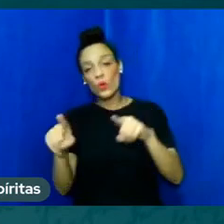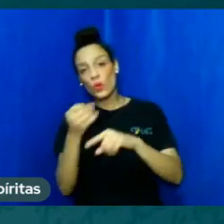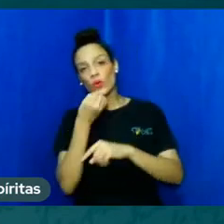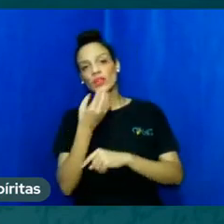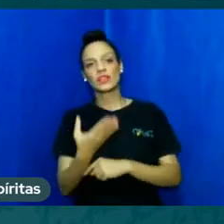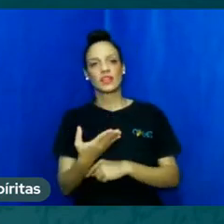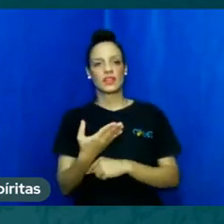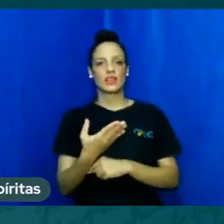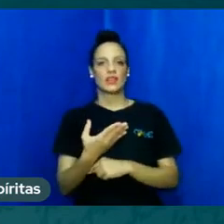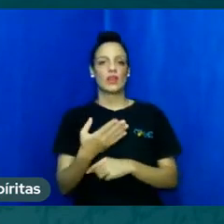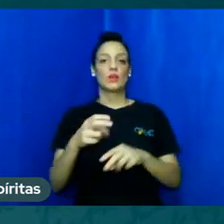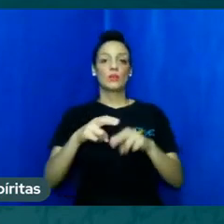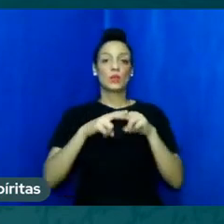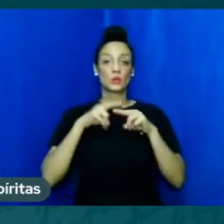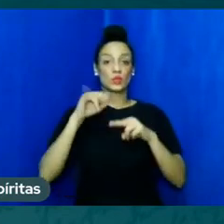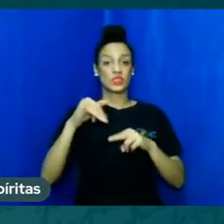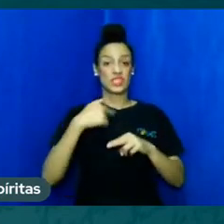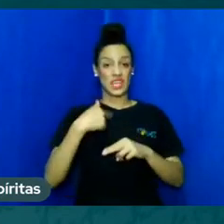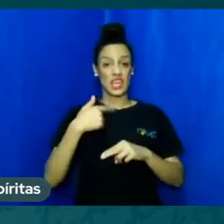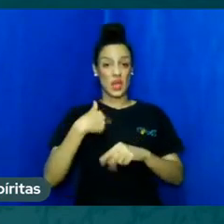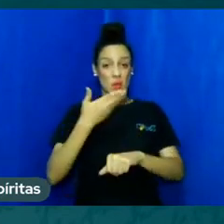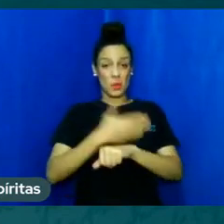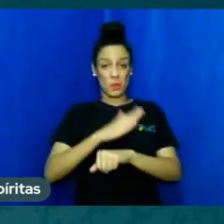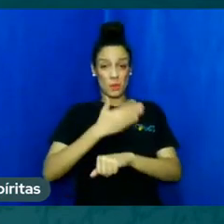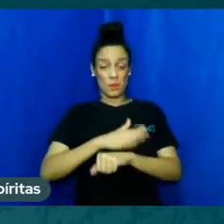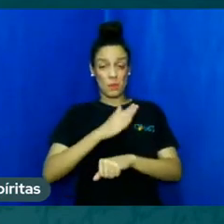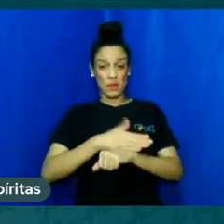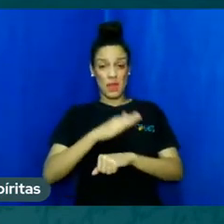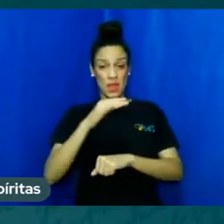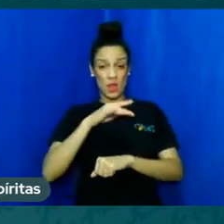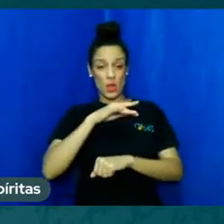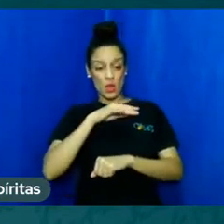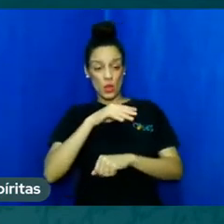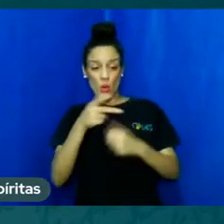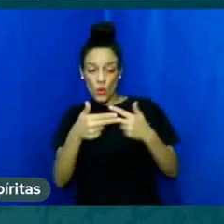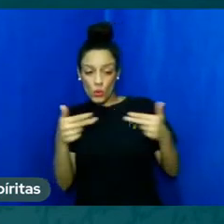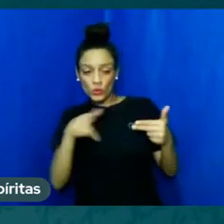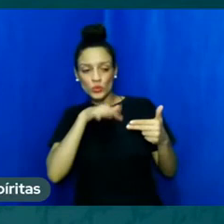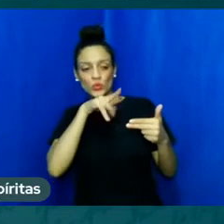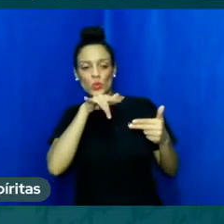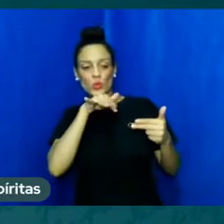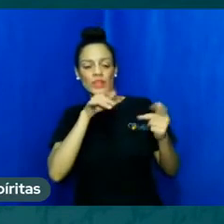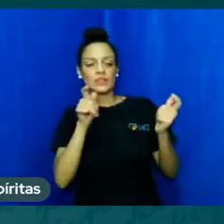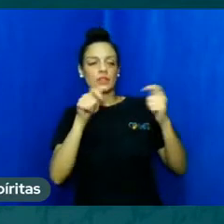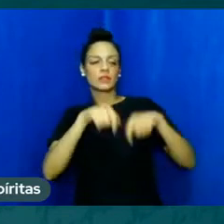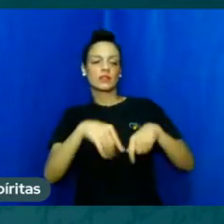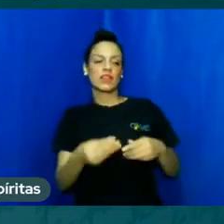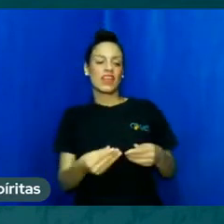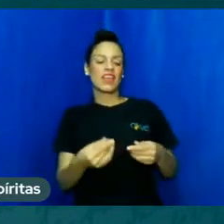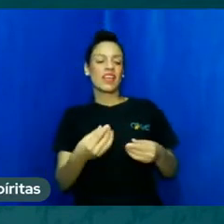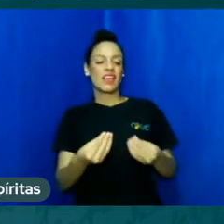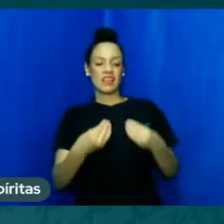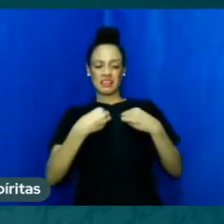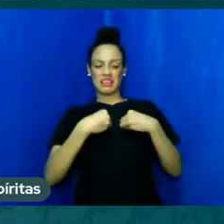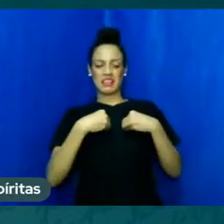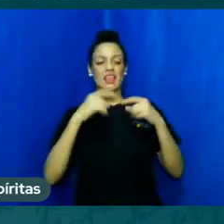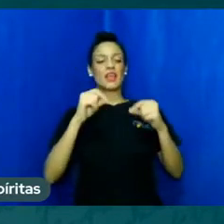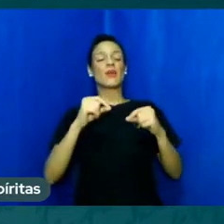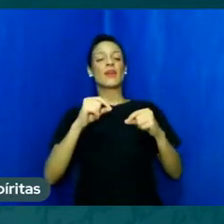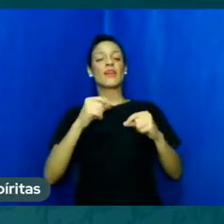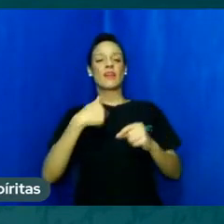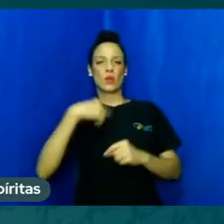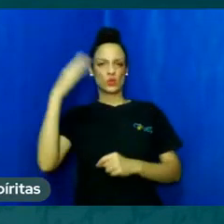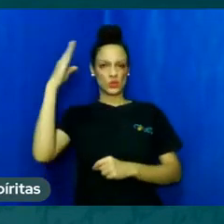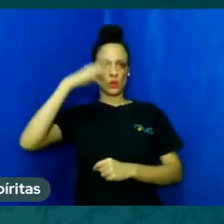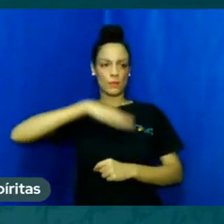faço me torna um ser malévolo um ser mal mas os males que me fazem não me fazem o